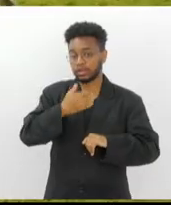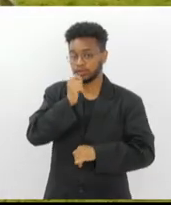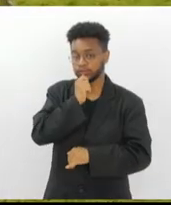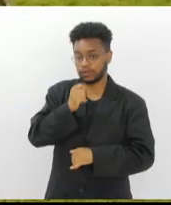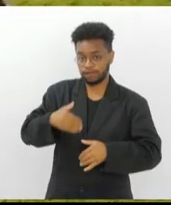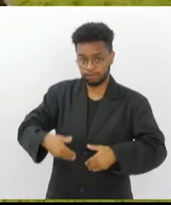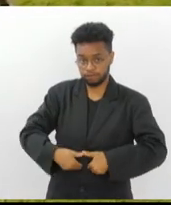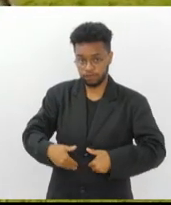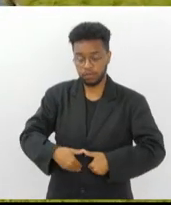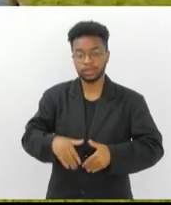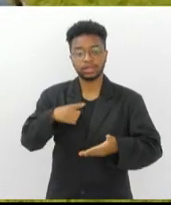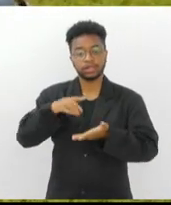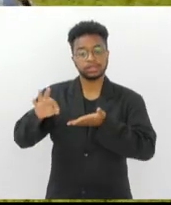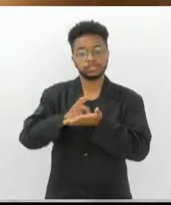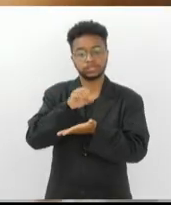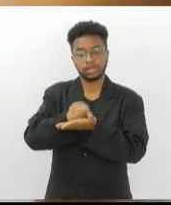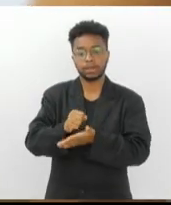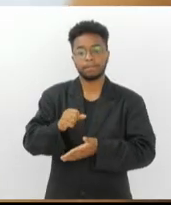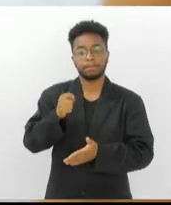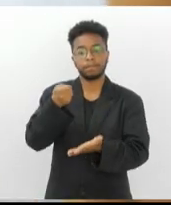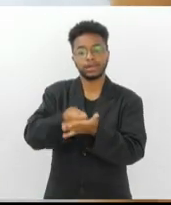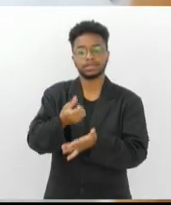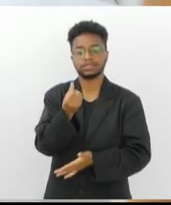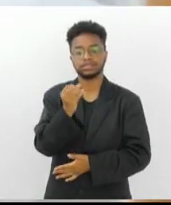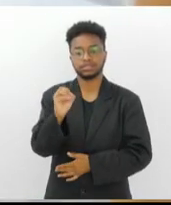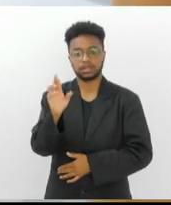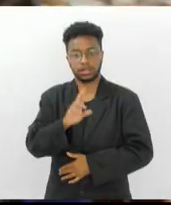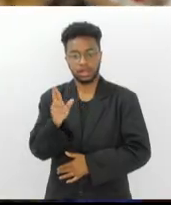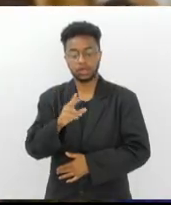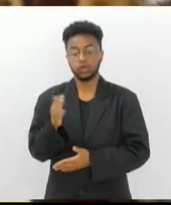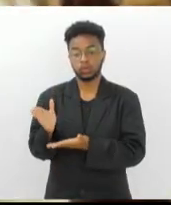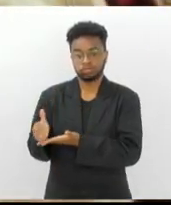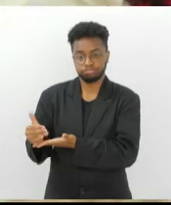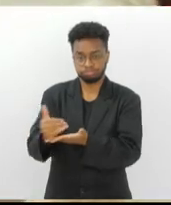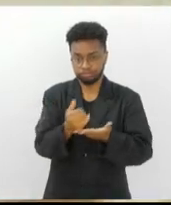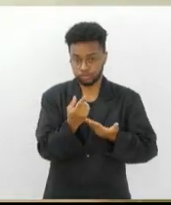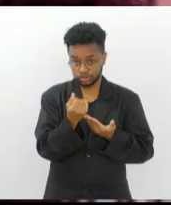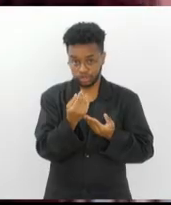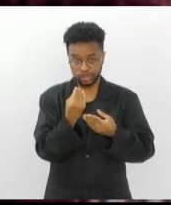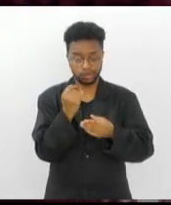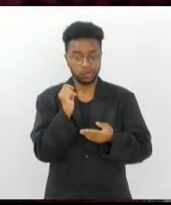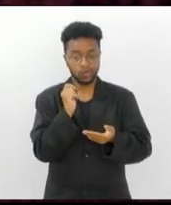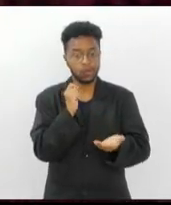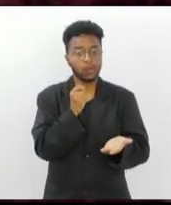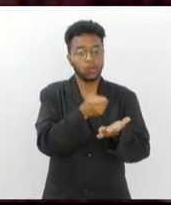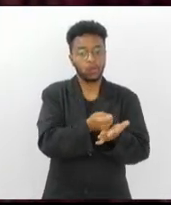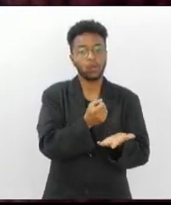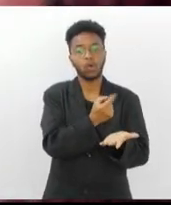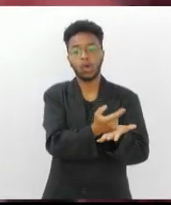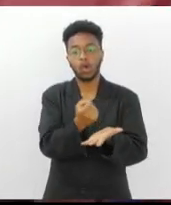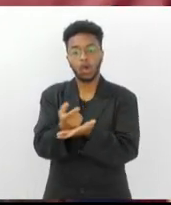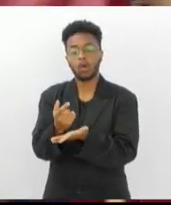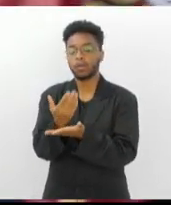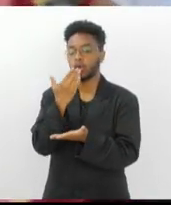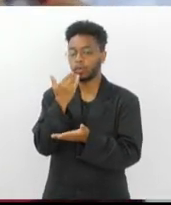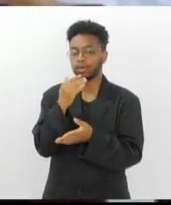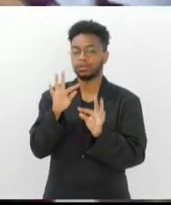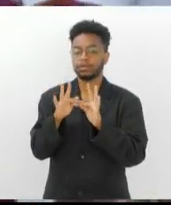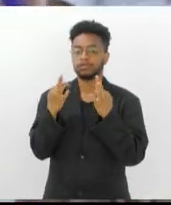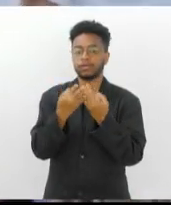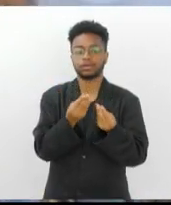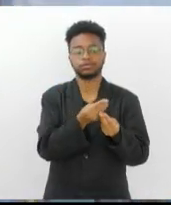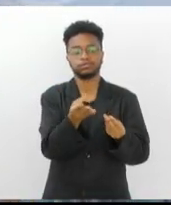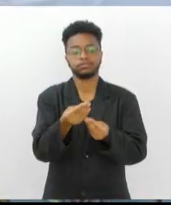com inscrições a R$ 60. Toda renda arrecadada será revertida em cestas básicas para famílias de todo o Brasil.